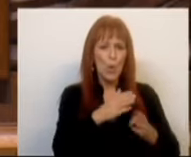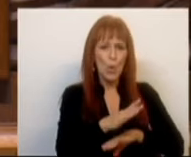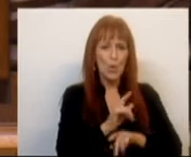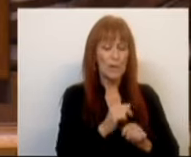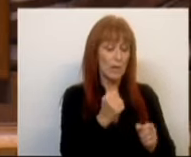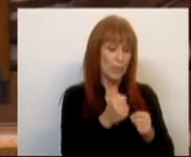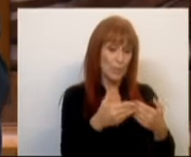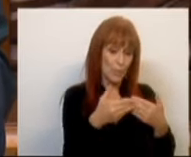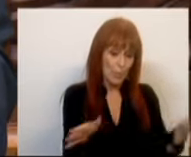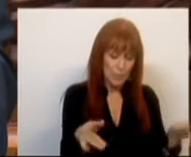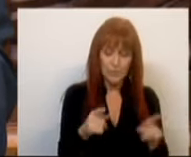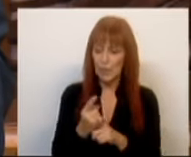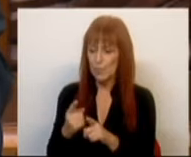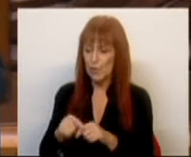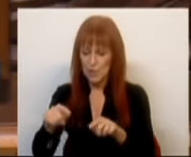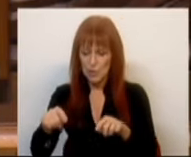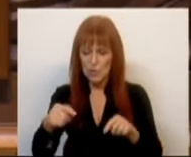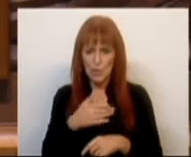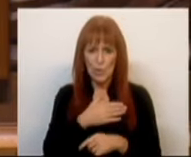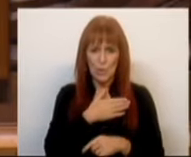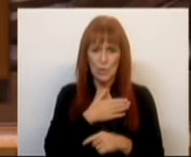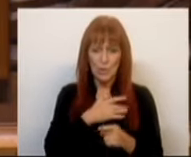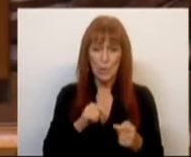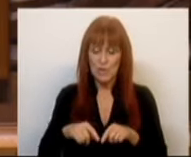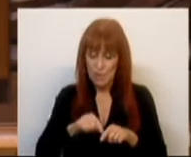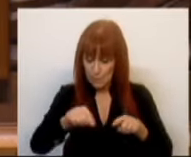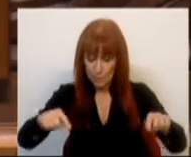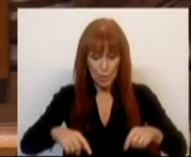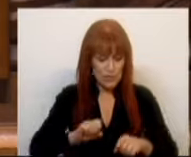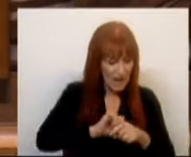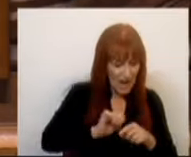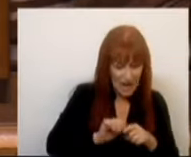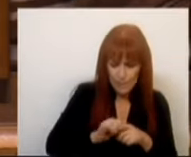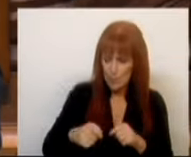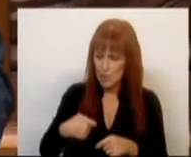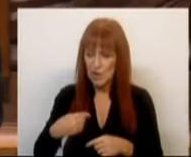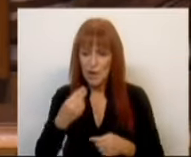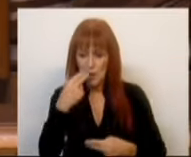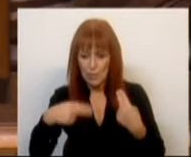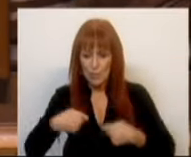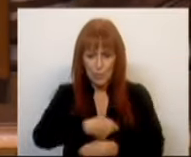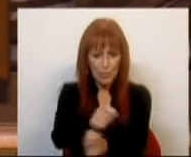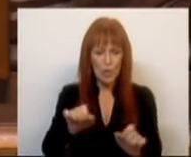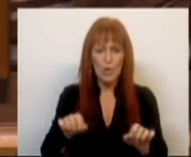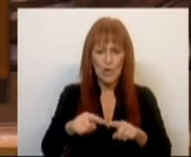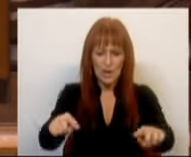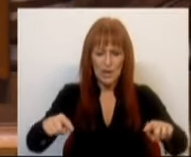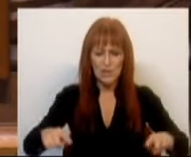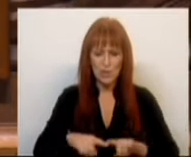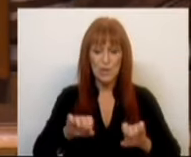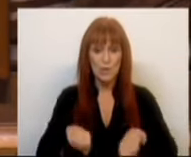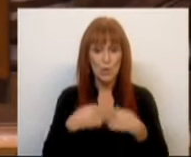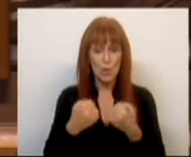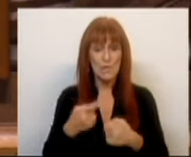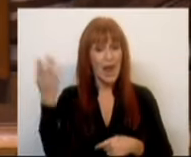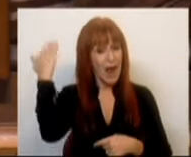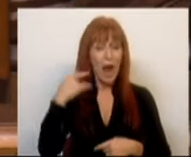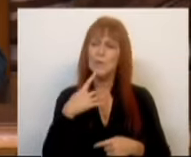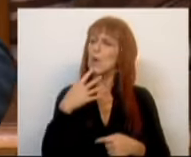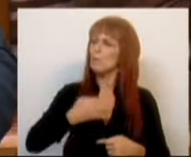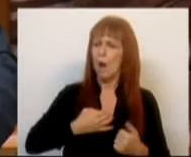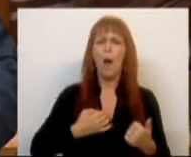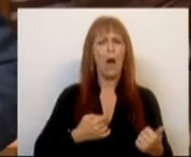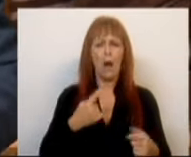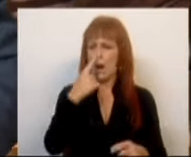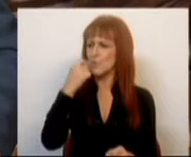funcionar. Porque os espaços tinham de ser desinfetados. A comida servida nas cantinas sociais eram, na altura, unanimemente considerados